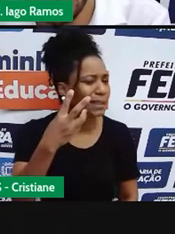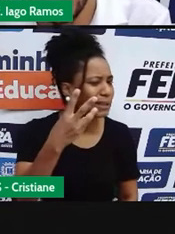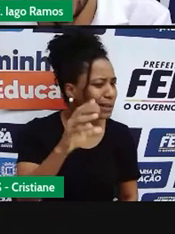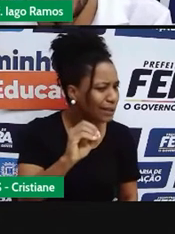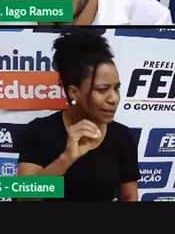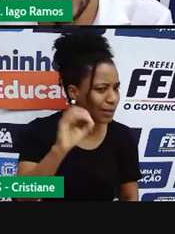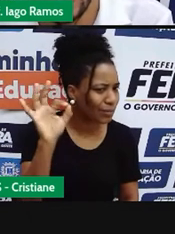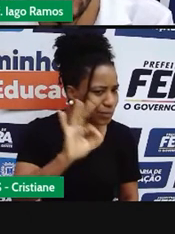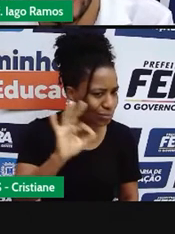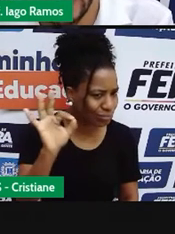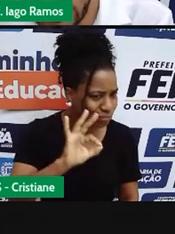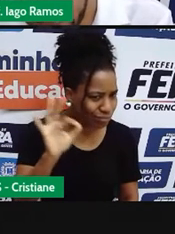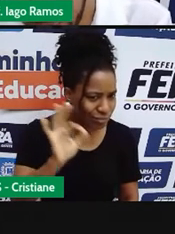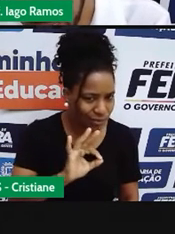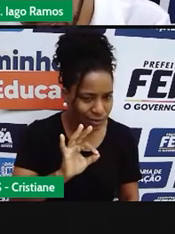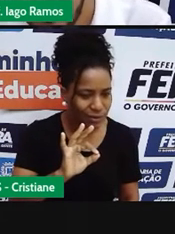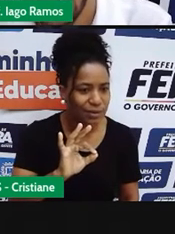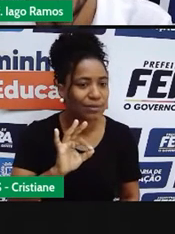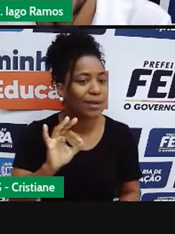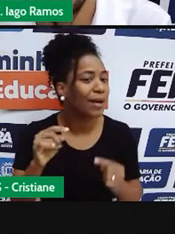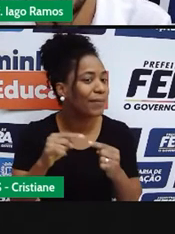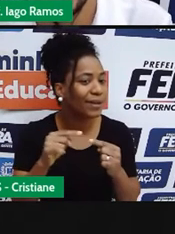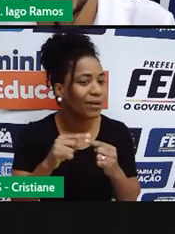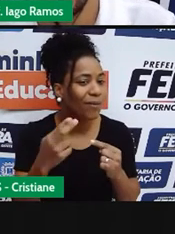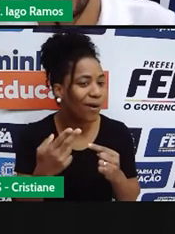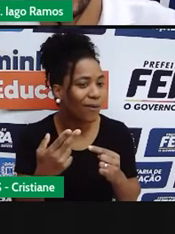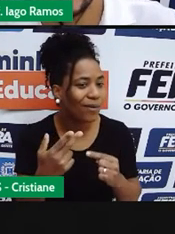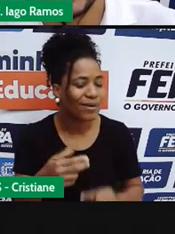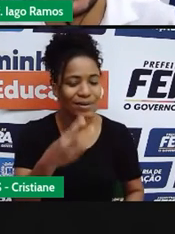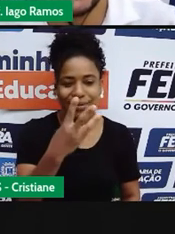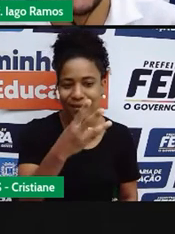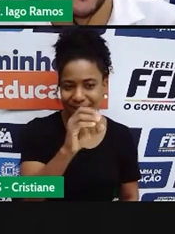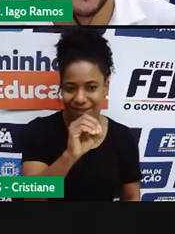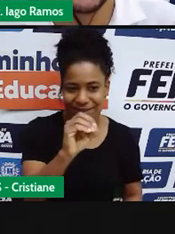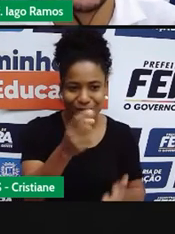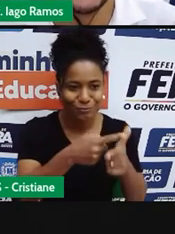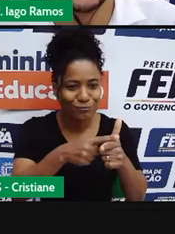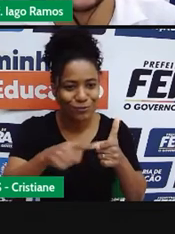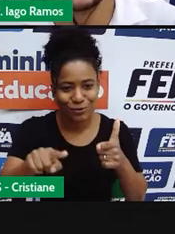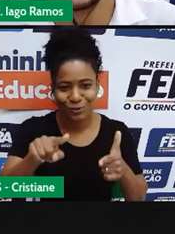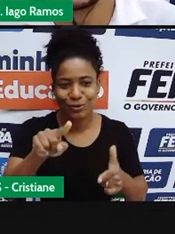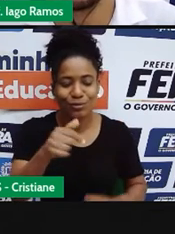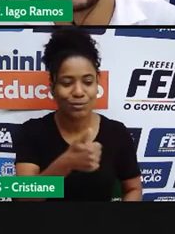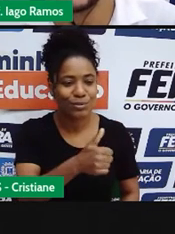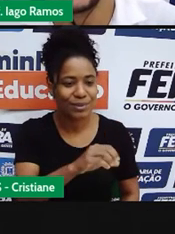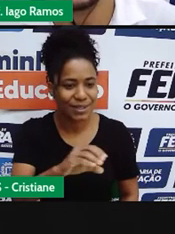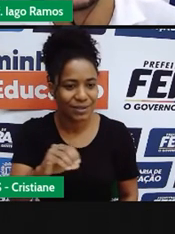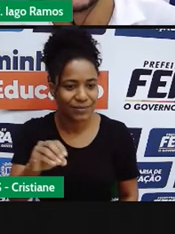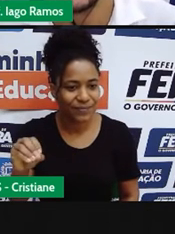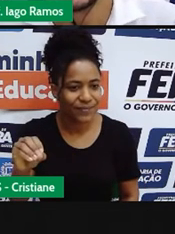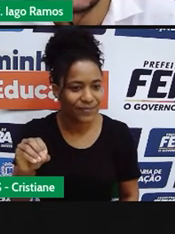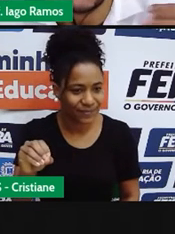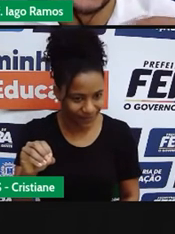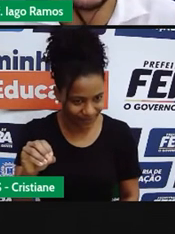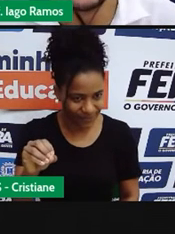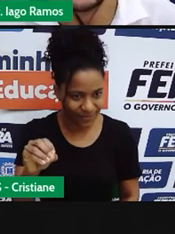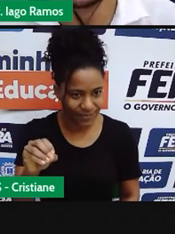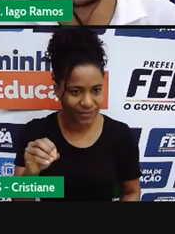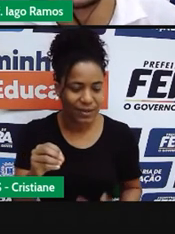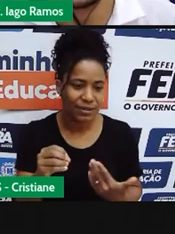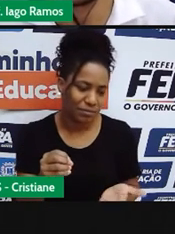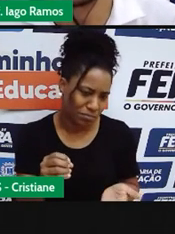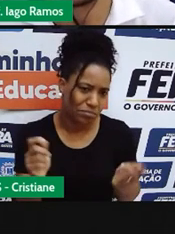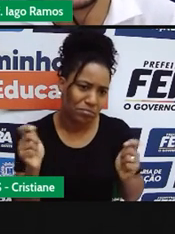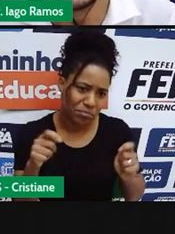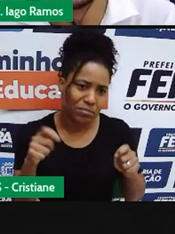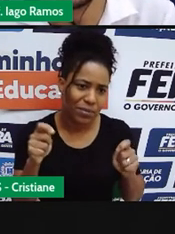o significado é 30 dividido por 100. 30 dividido por 100. Se você